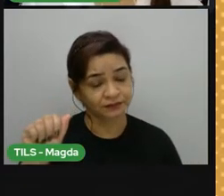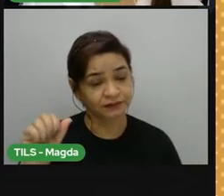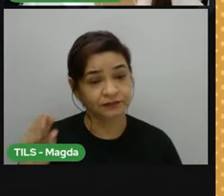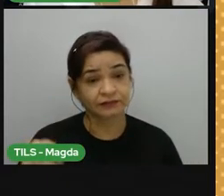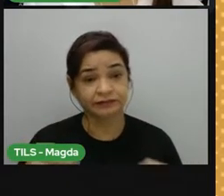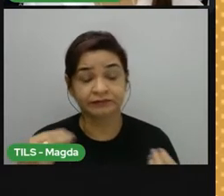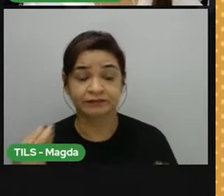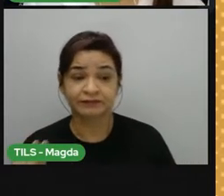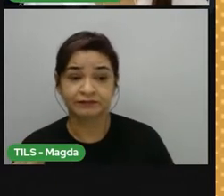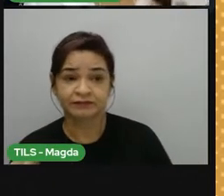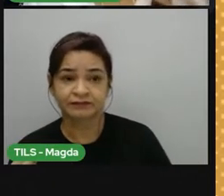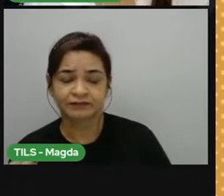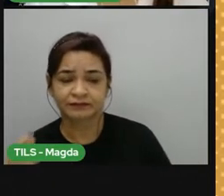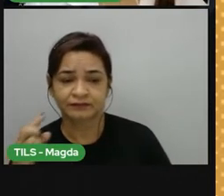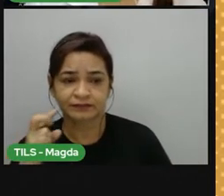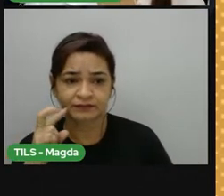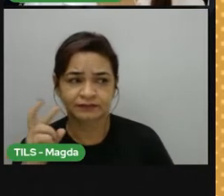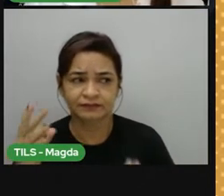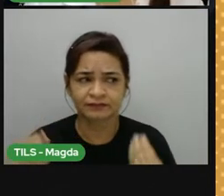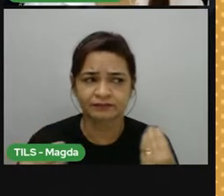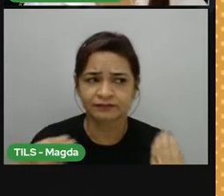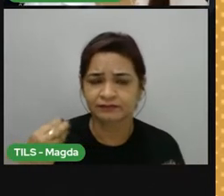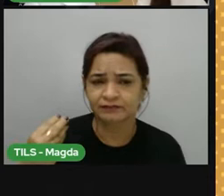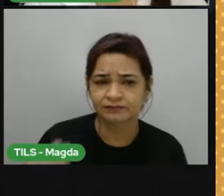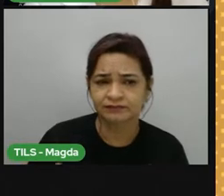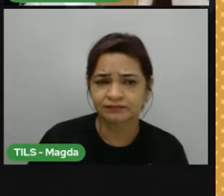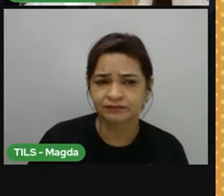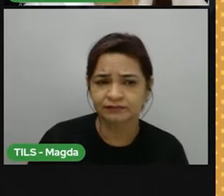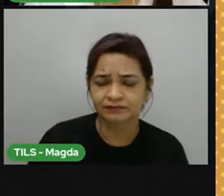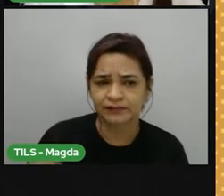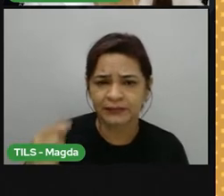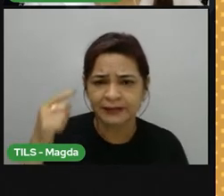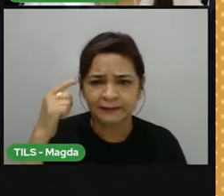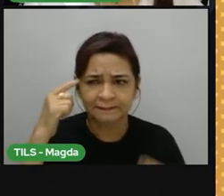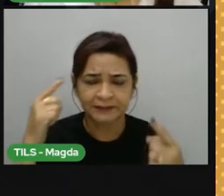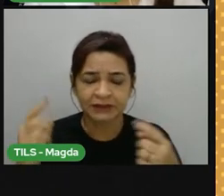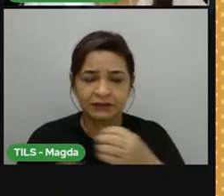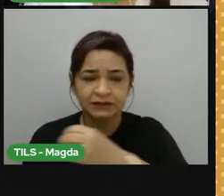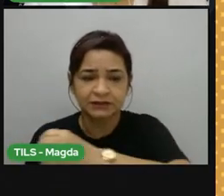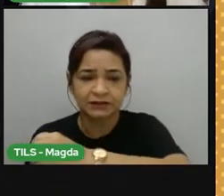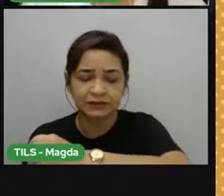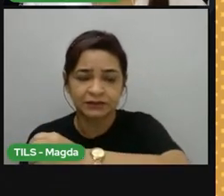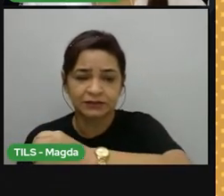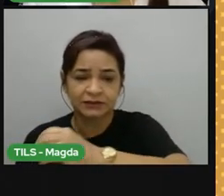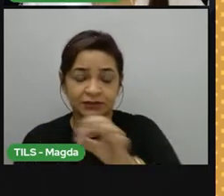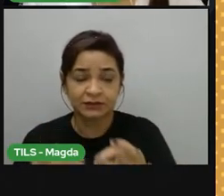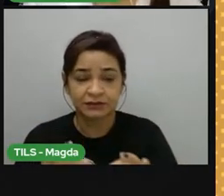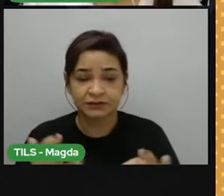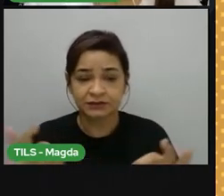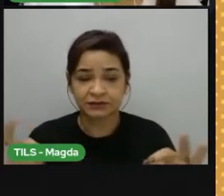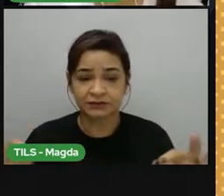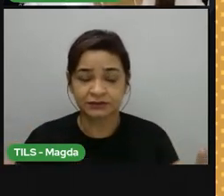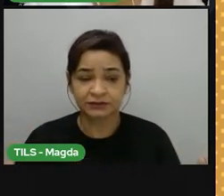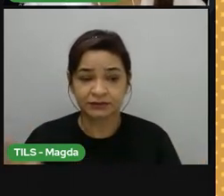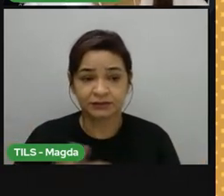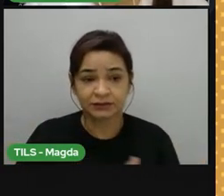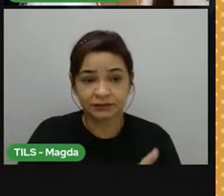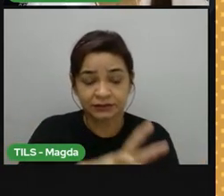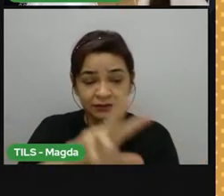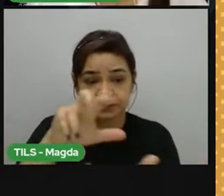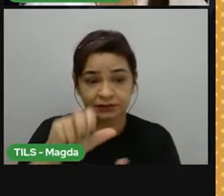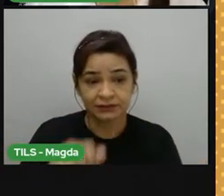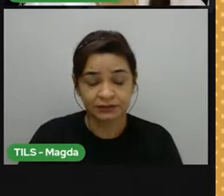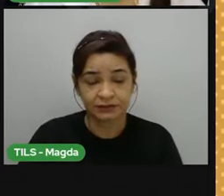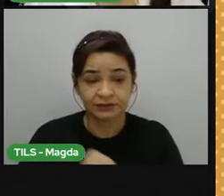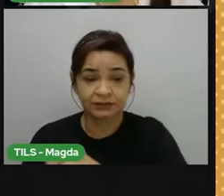a gente consegue mensurar, medir essa distância de qualquer ponto da Terra em relação à linha